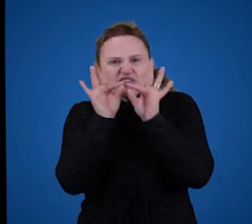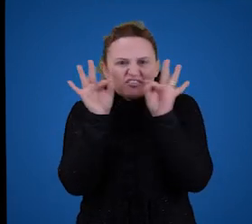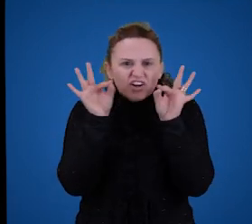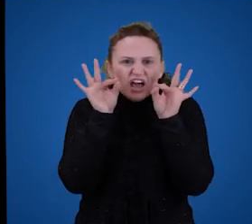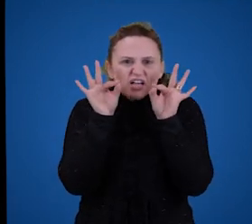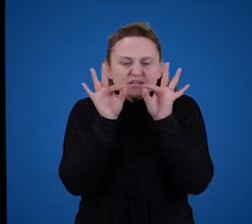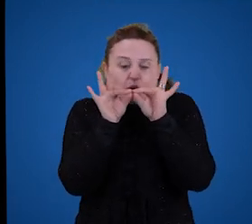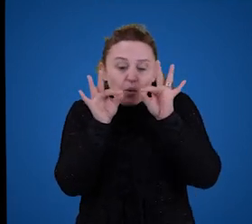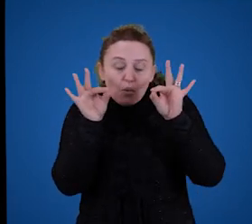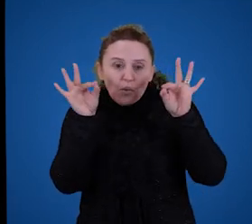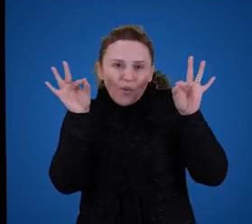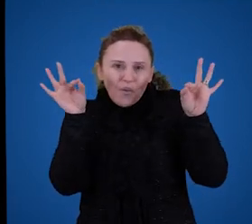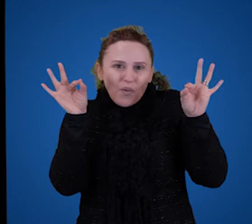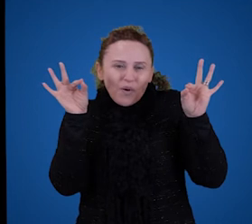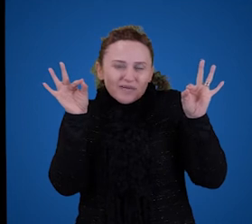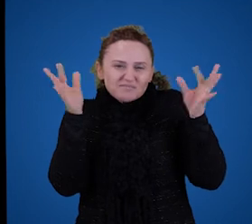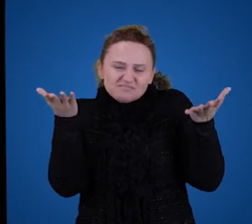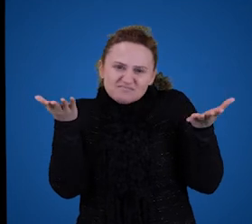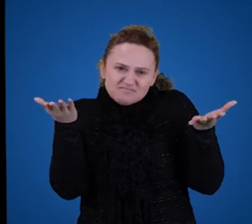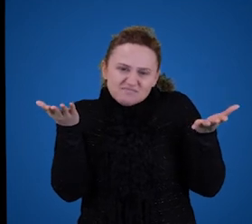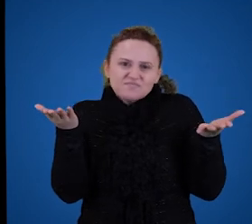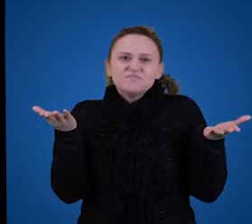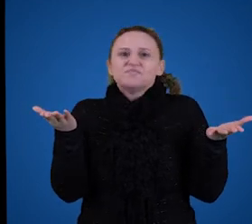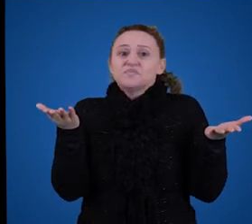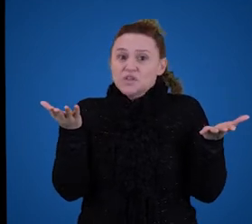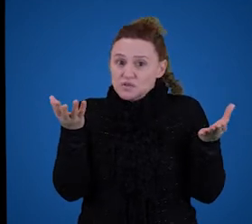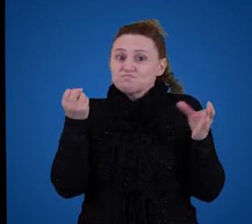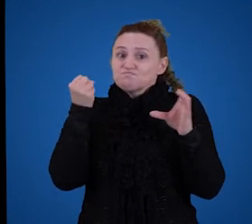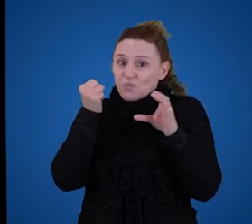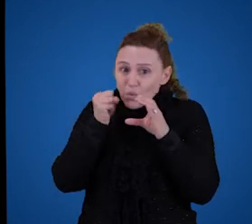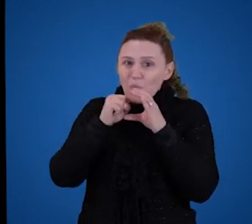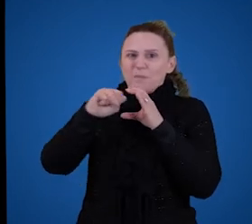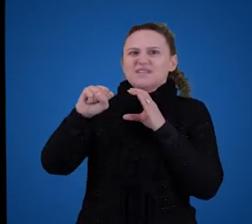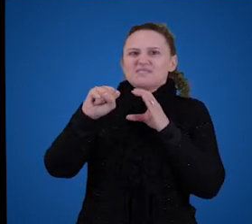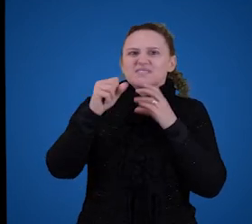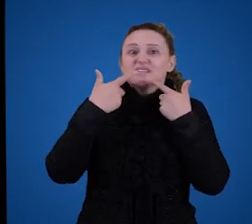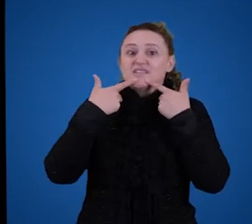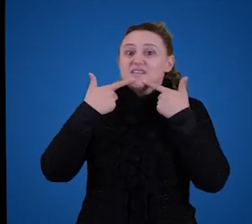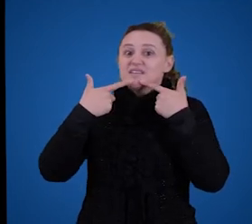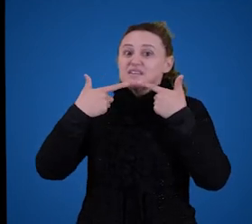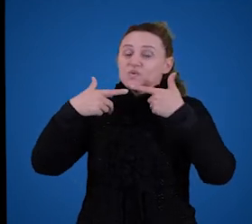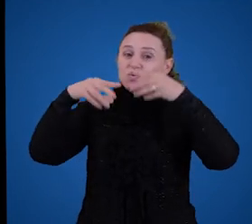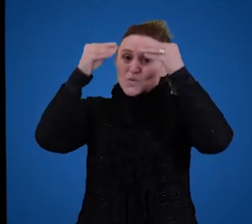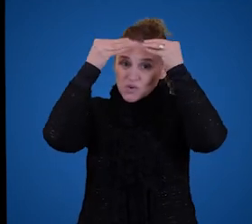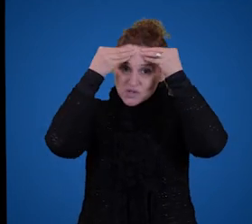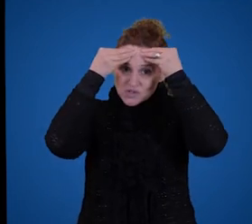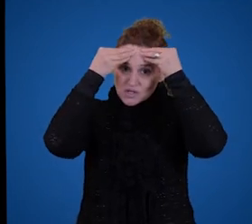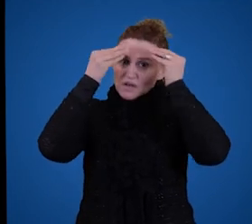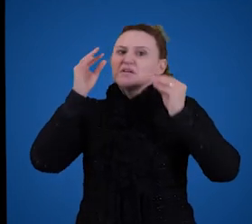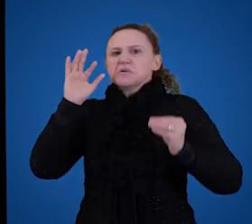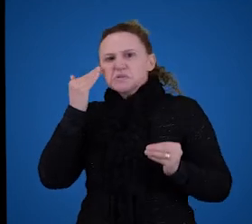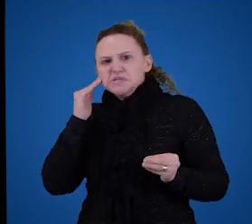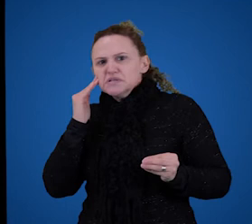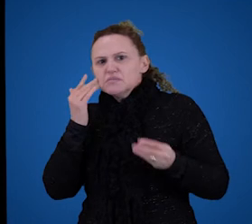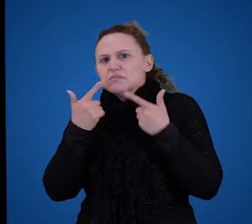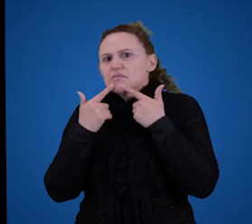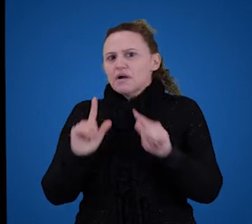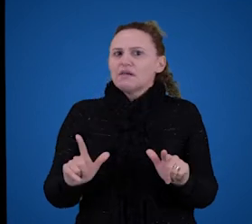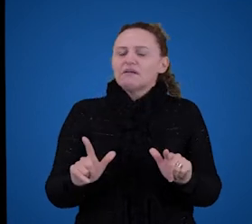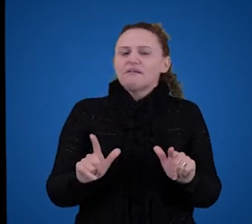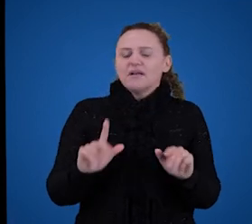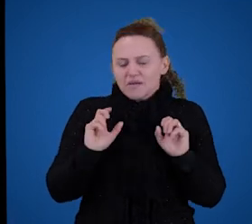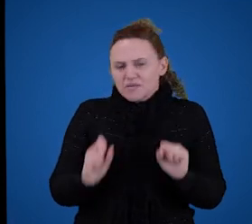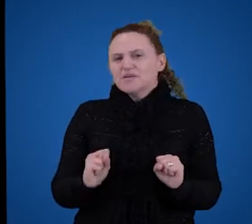nova, né? Nós somos seres competentes linguisticamente e nós dominamos a nossa língua. Então, a gente pode